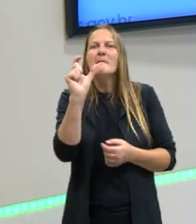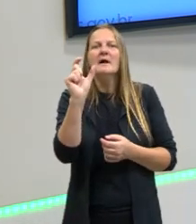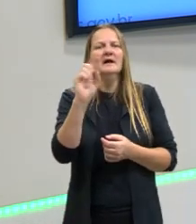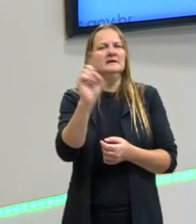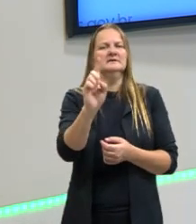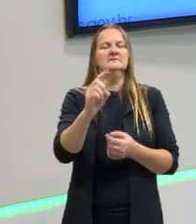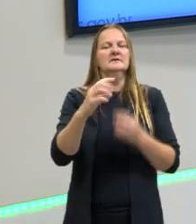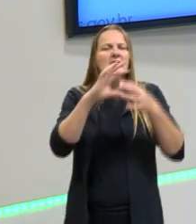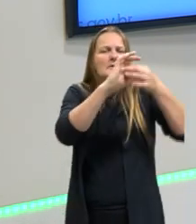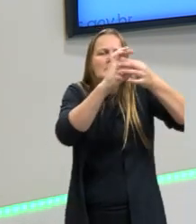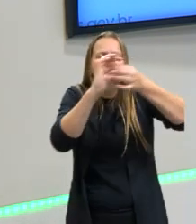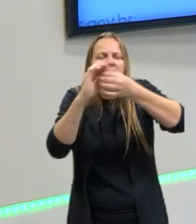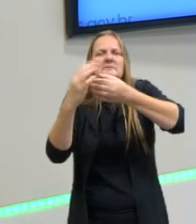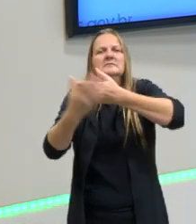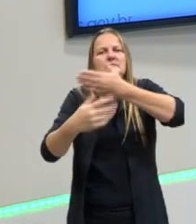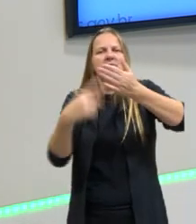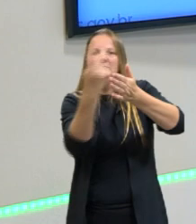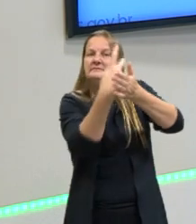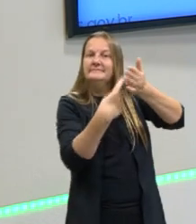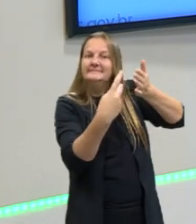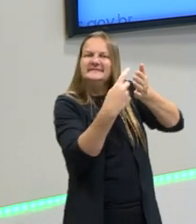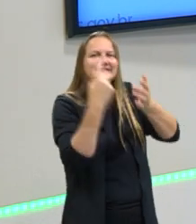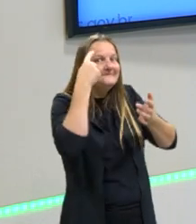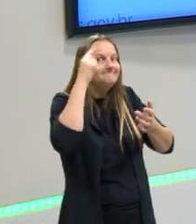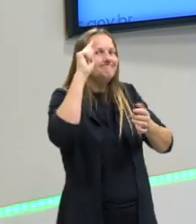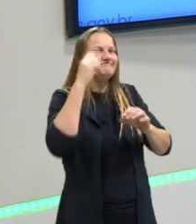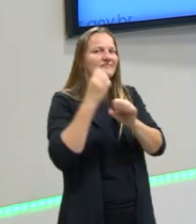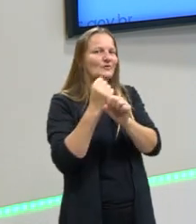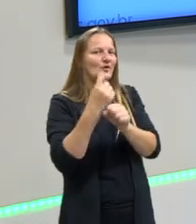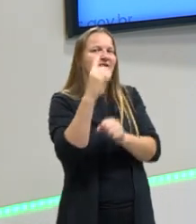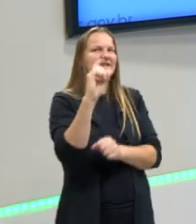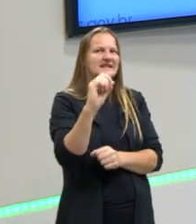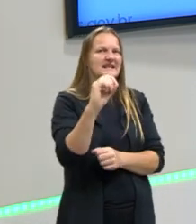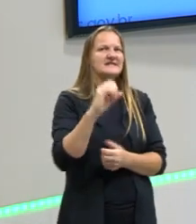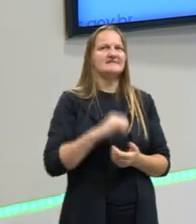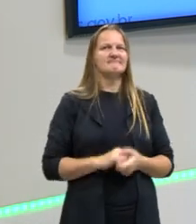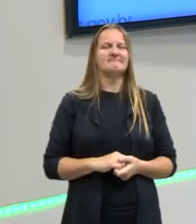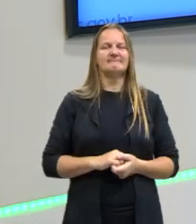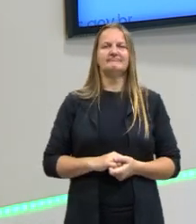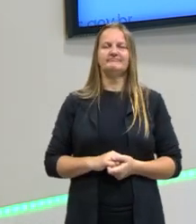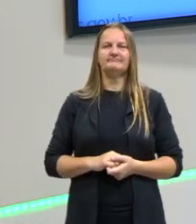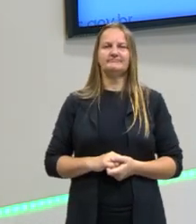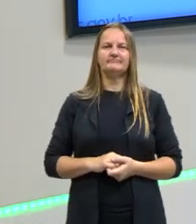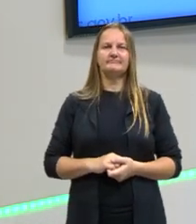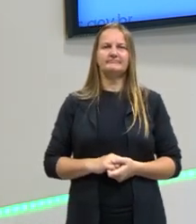é da situação. A situação passa a ser uma situação irônica.